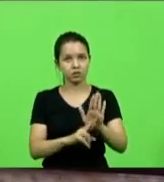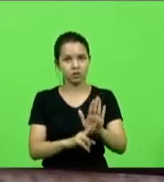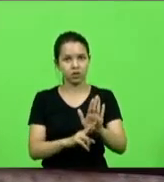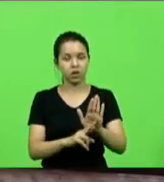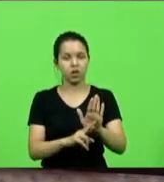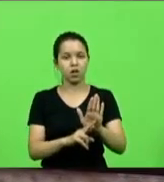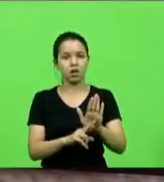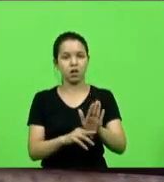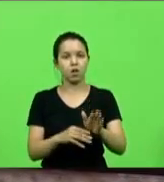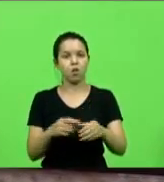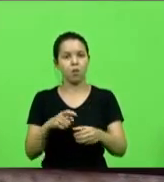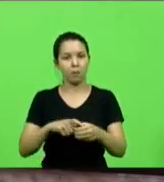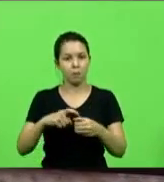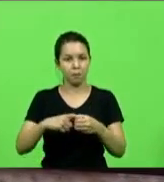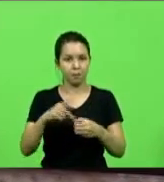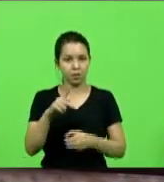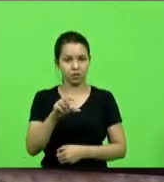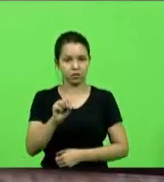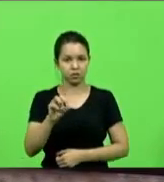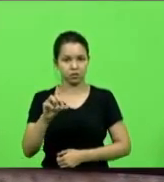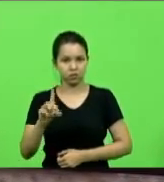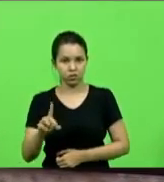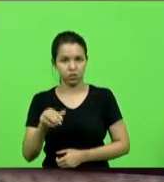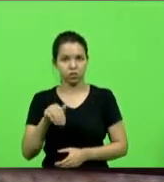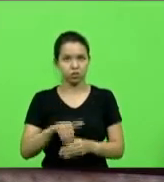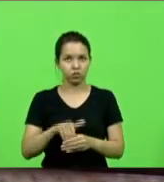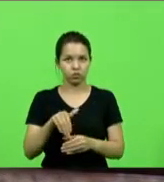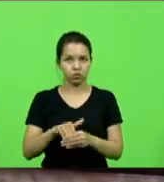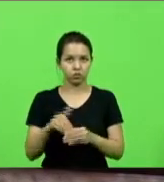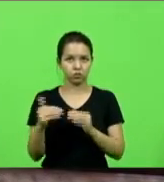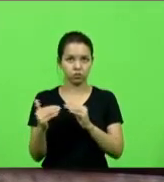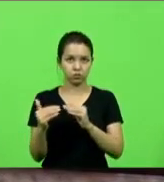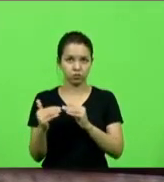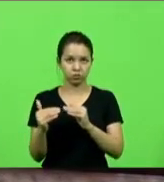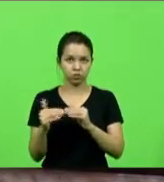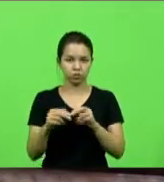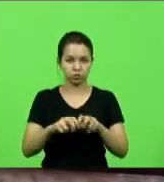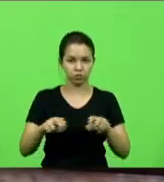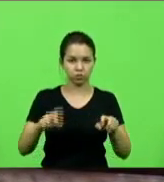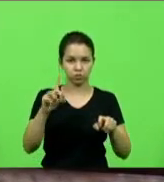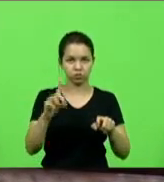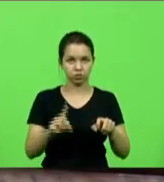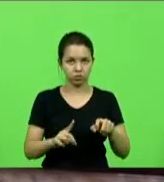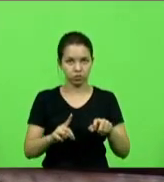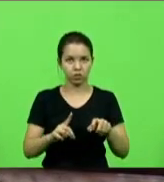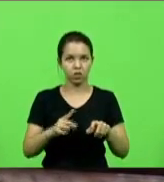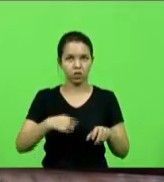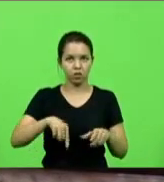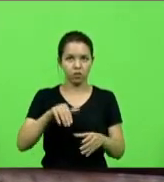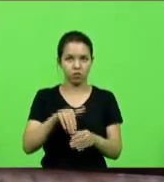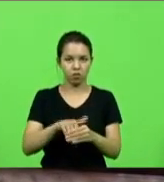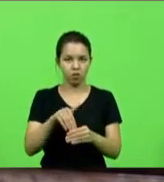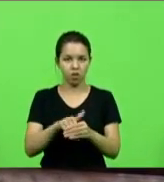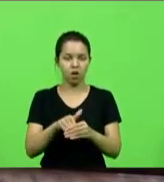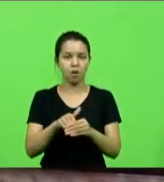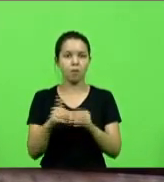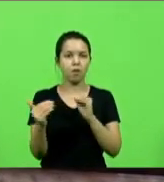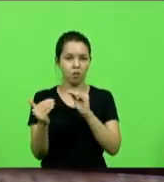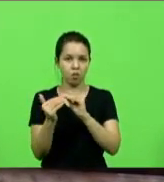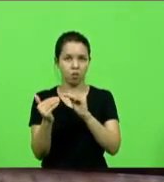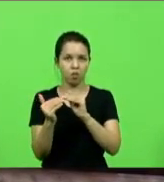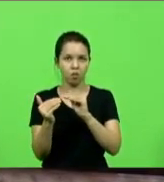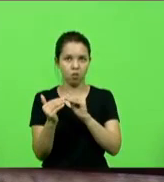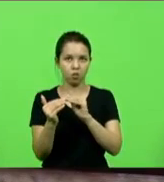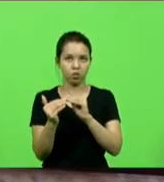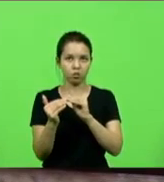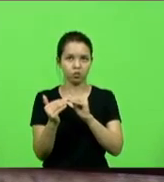com a proposição exarada pela mesa diretora desta Casa, votamos de acordo com o que